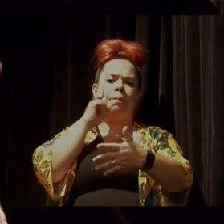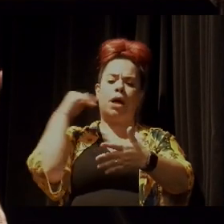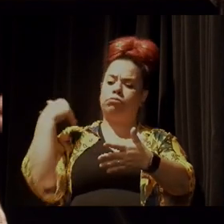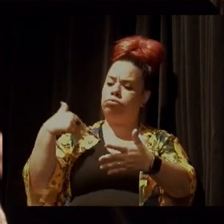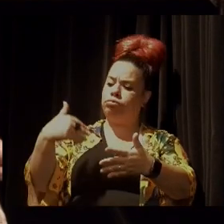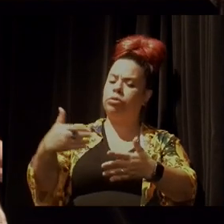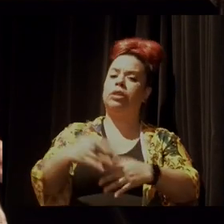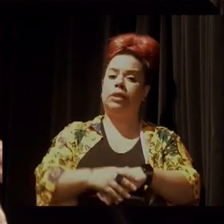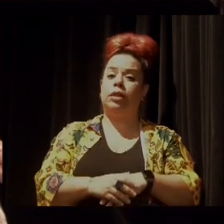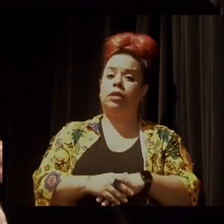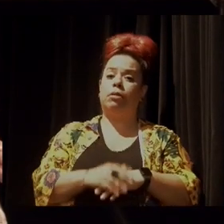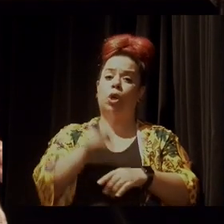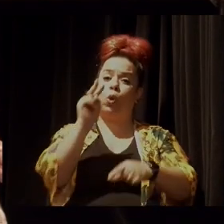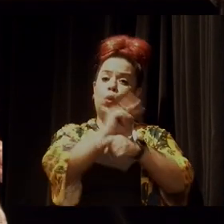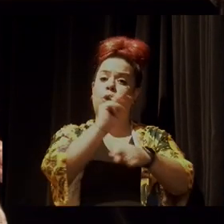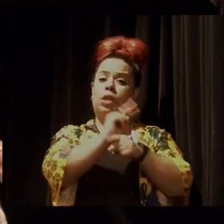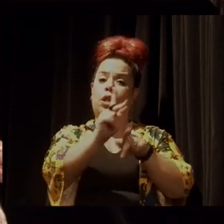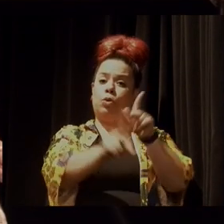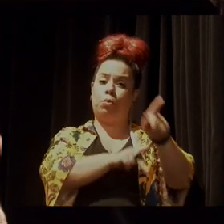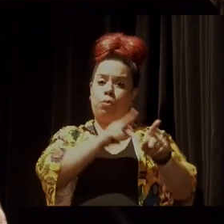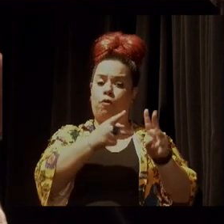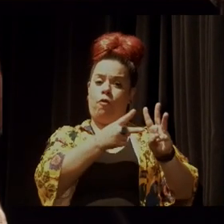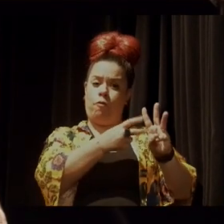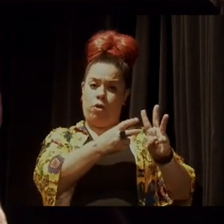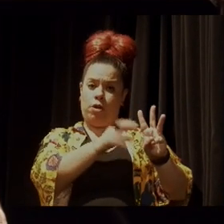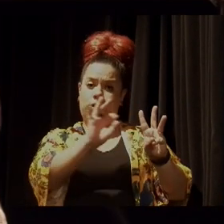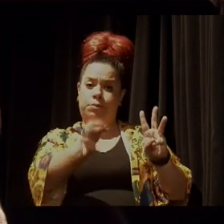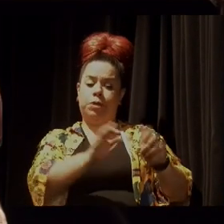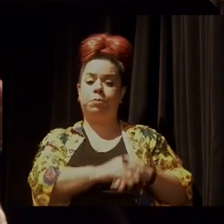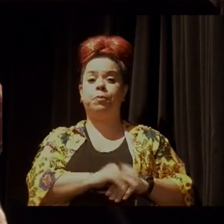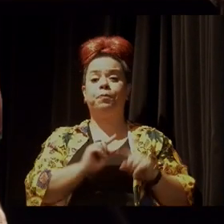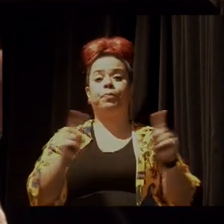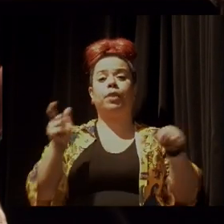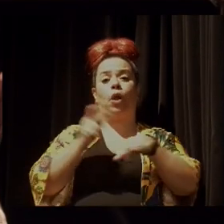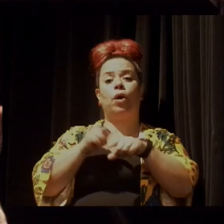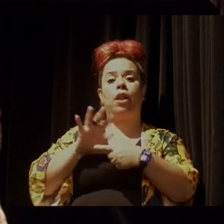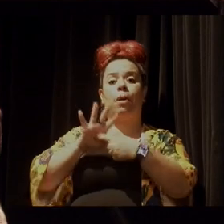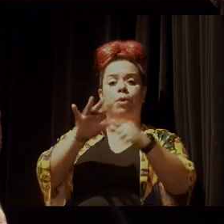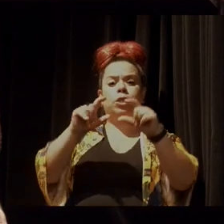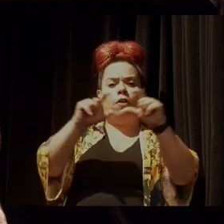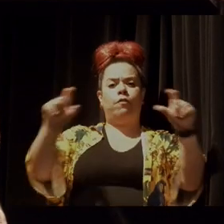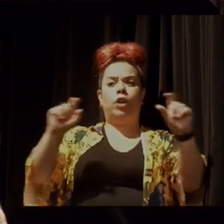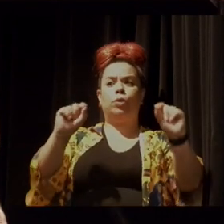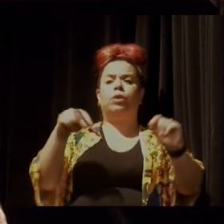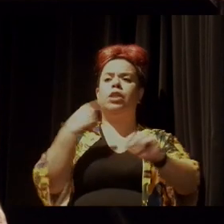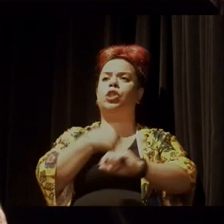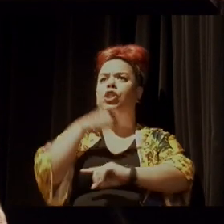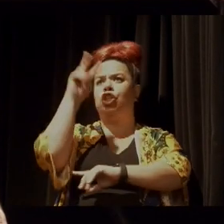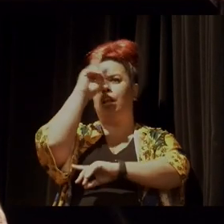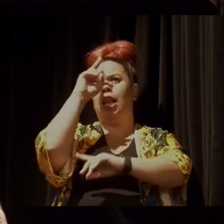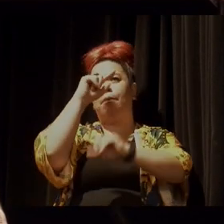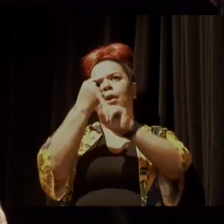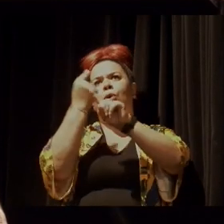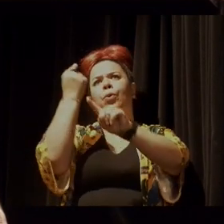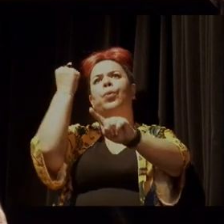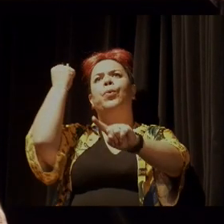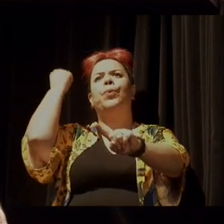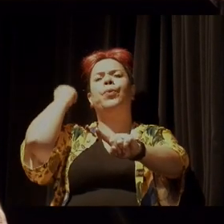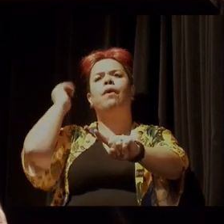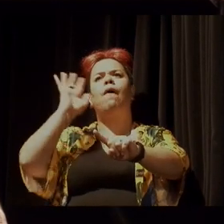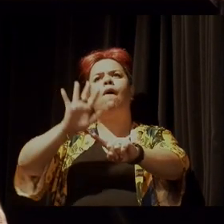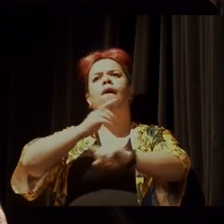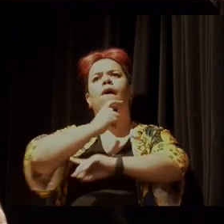pelo povo dela, pelo povo da floresta. Quando ela traz isso, a gente se remete, por exemplo, à questão do quão é